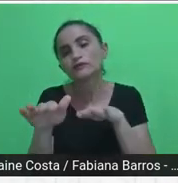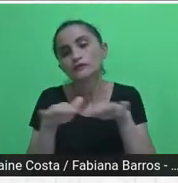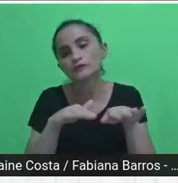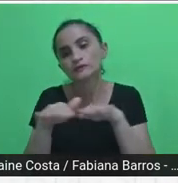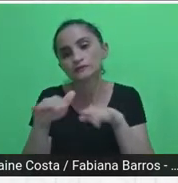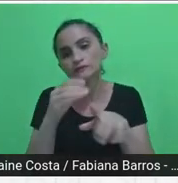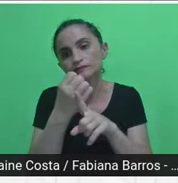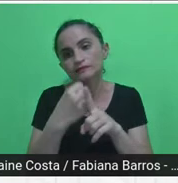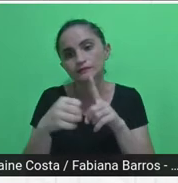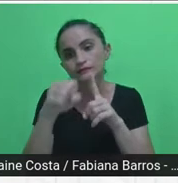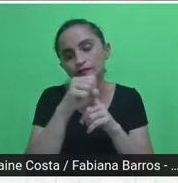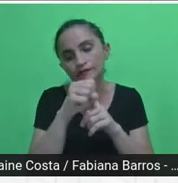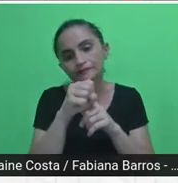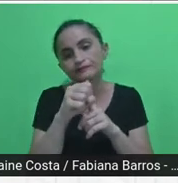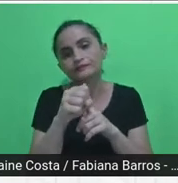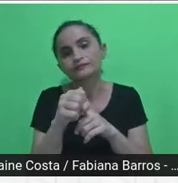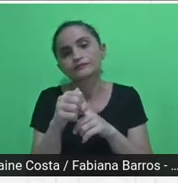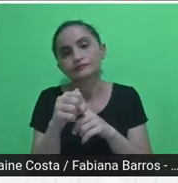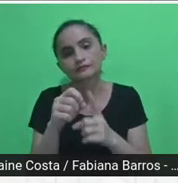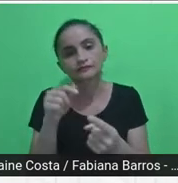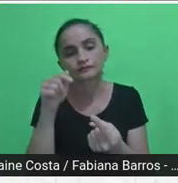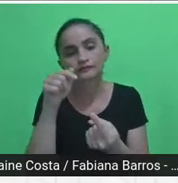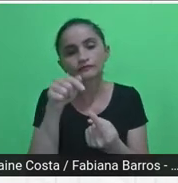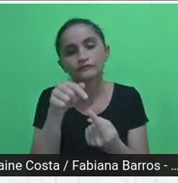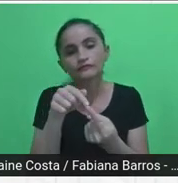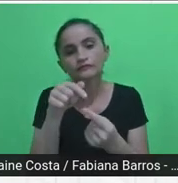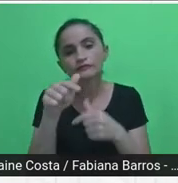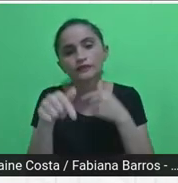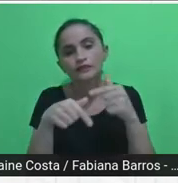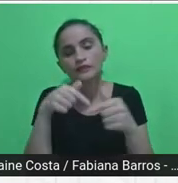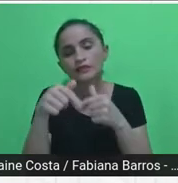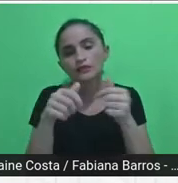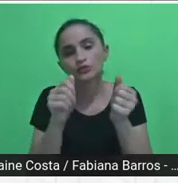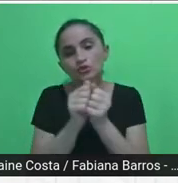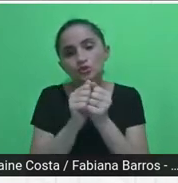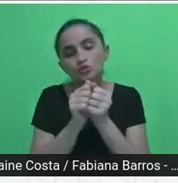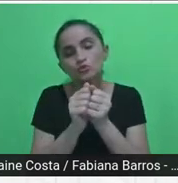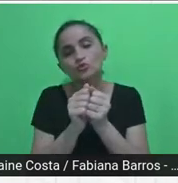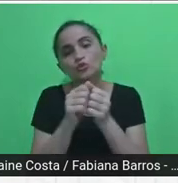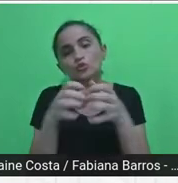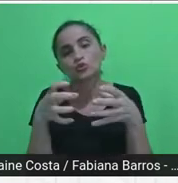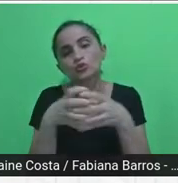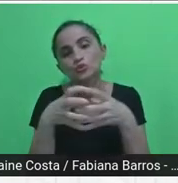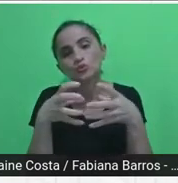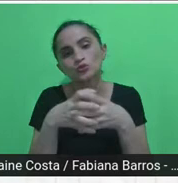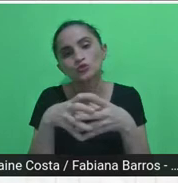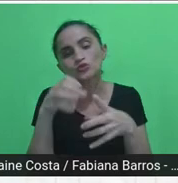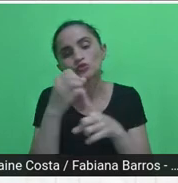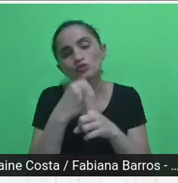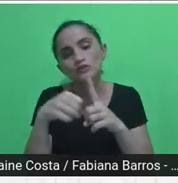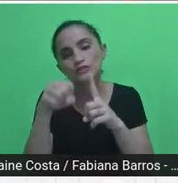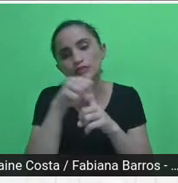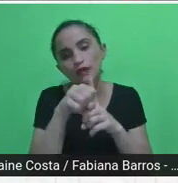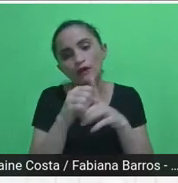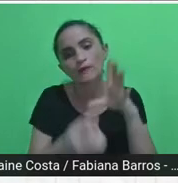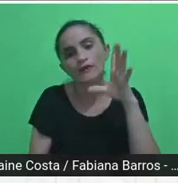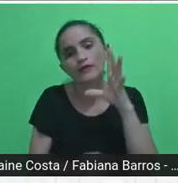organizações sociais desses territórios, e fazer um plano de